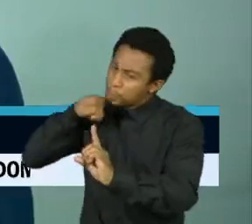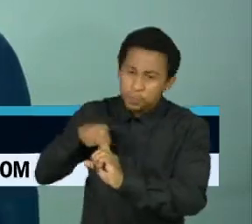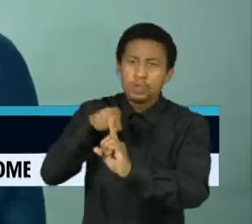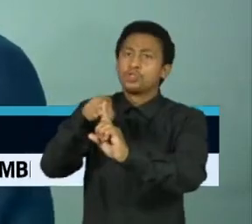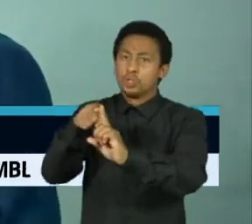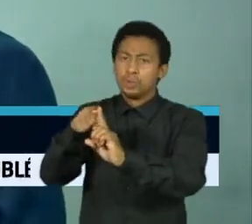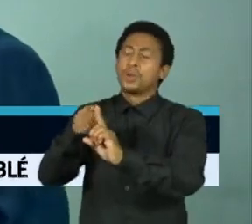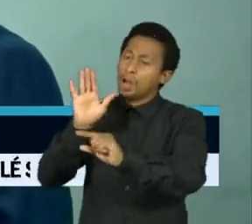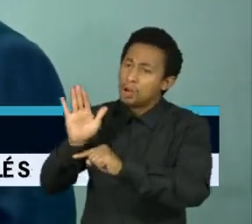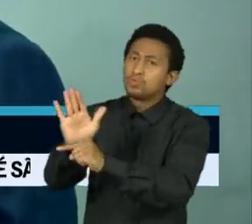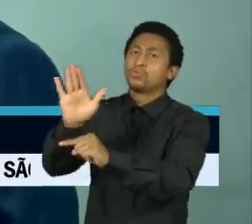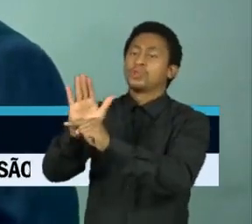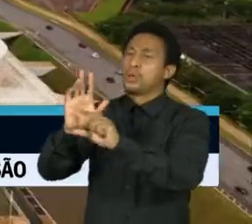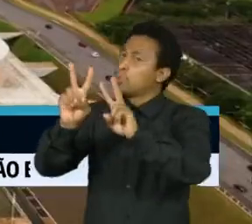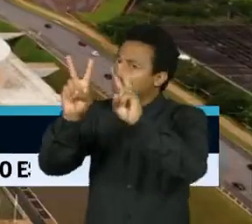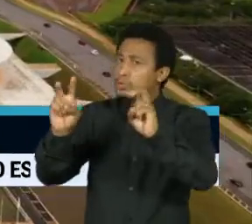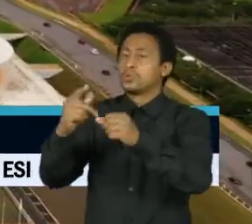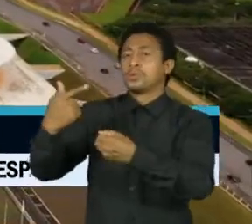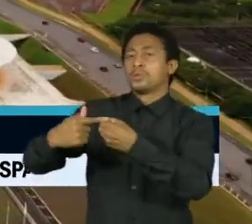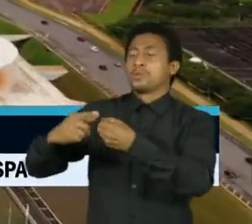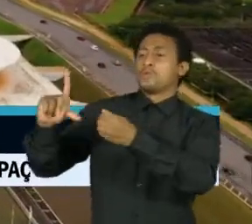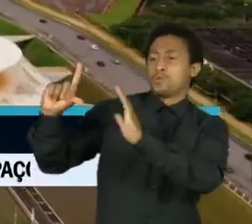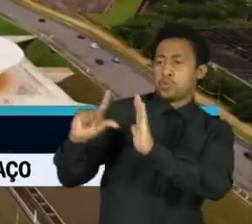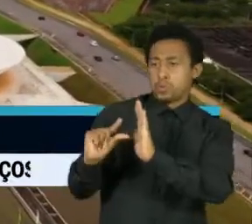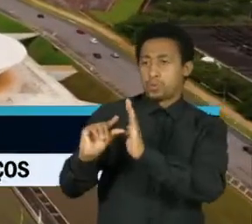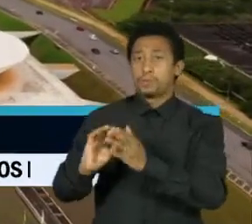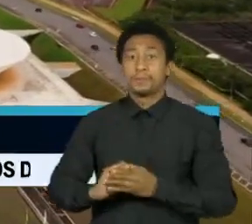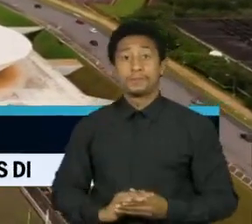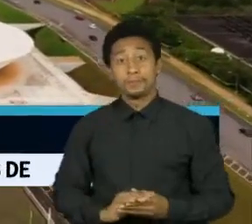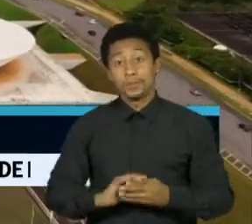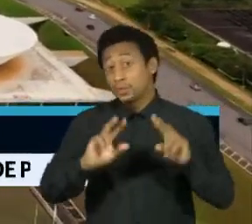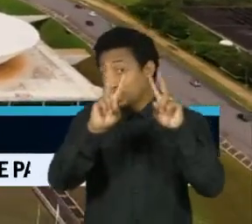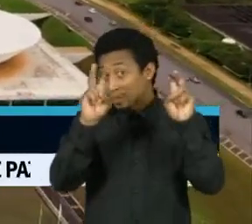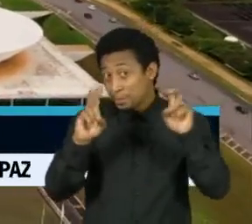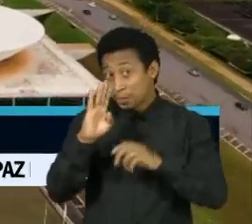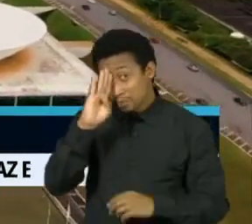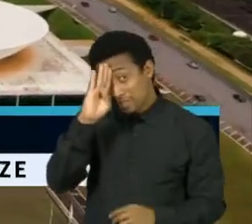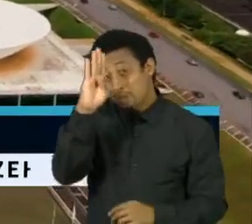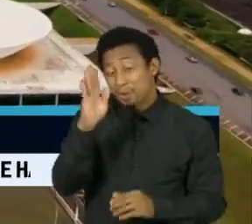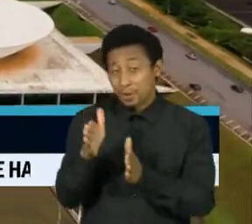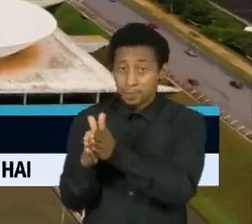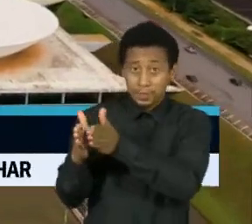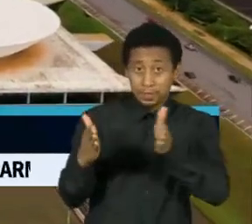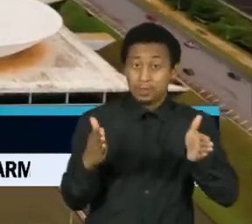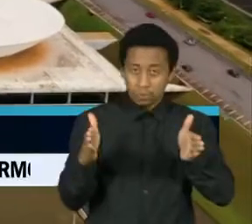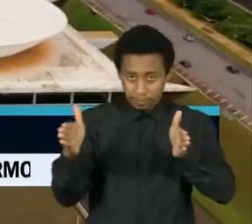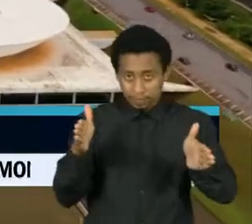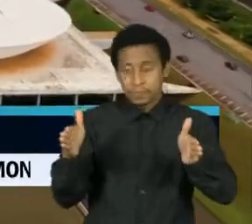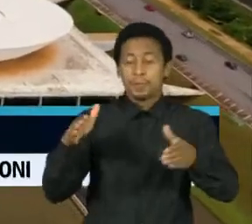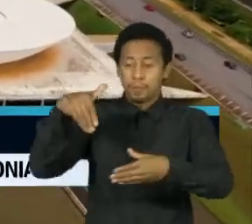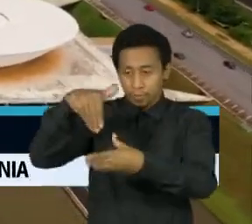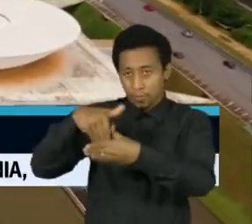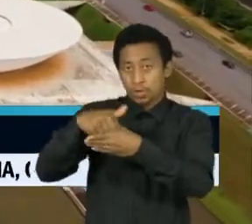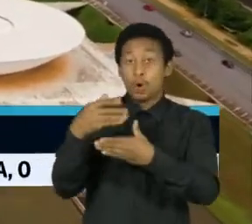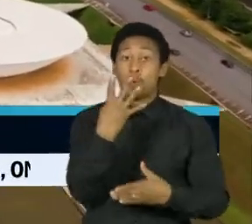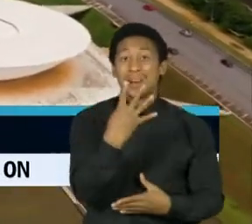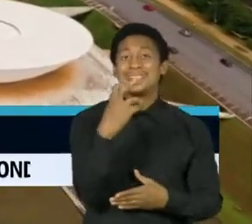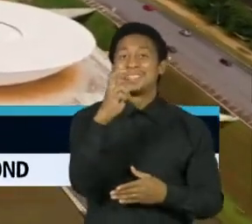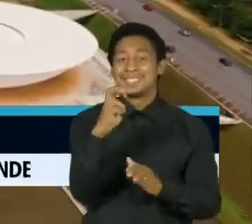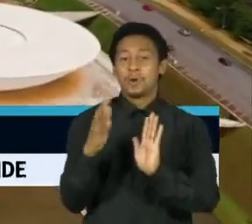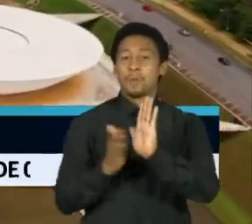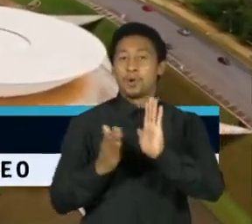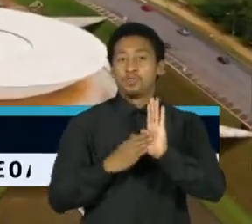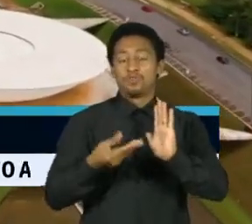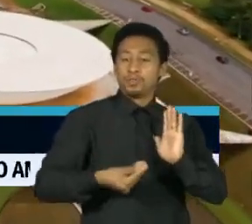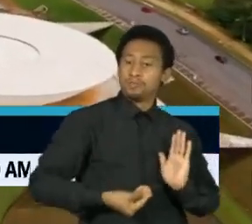desse dever de dar solução à questão dos combustíveis. O tema faz parte da lista prioritária de 45 projetos enviada pelo Executivo ao